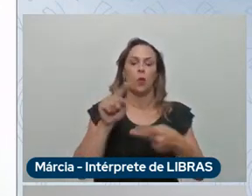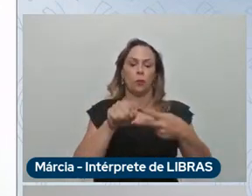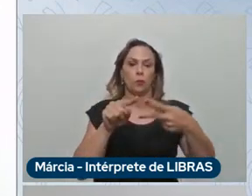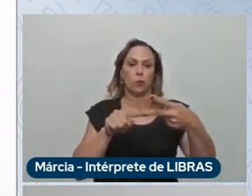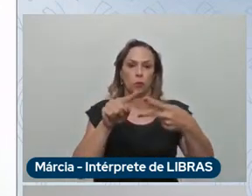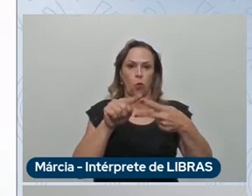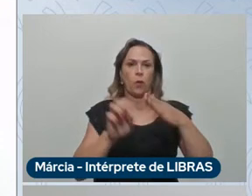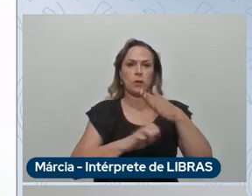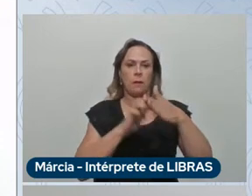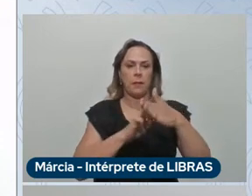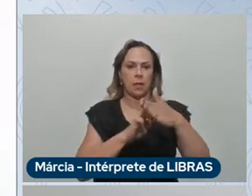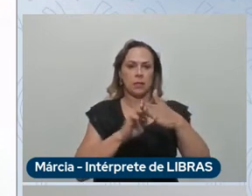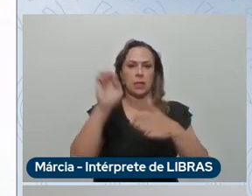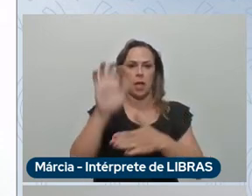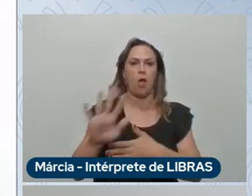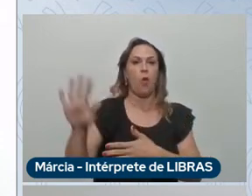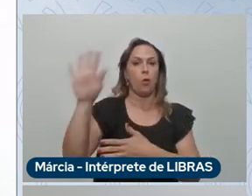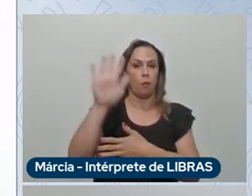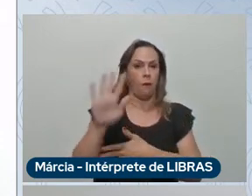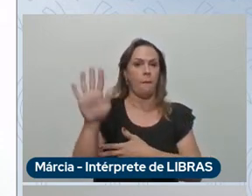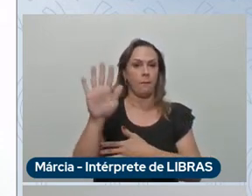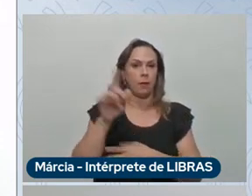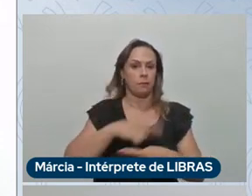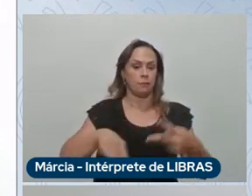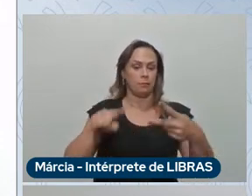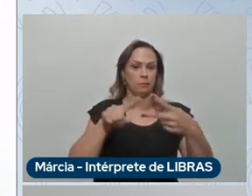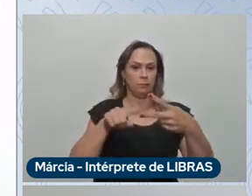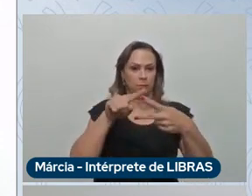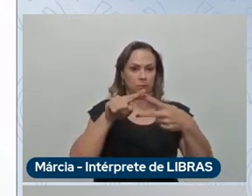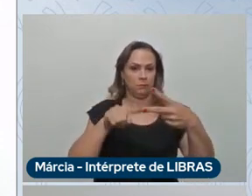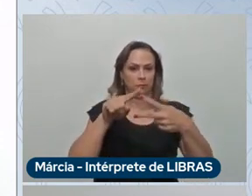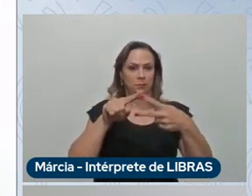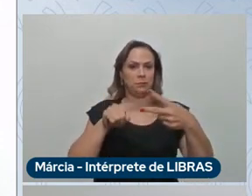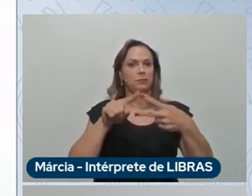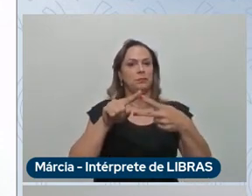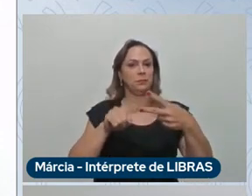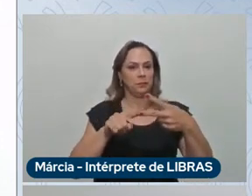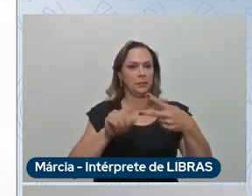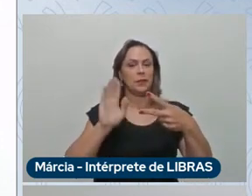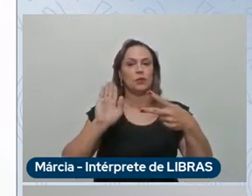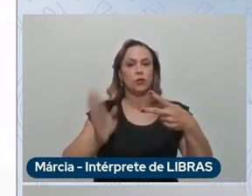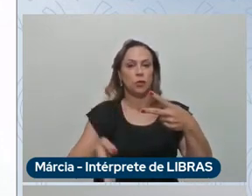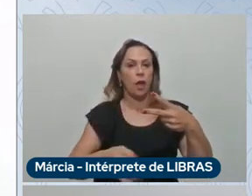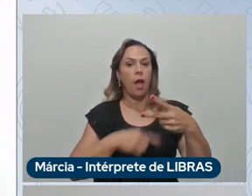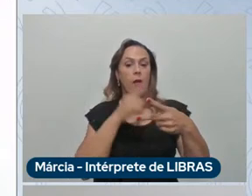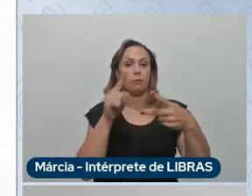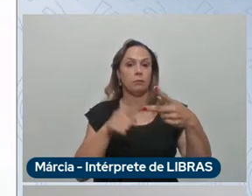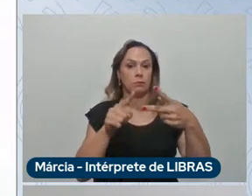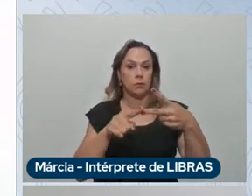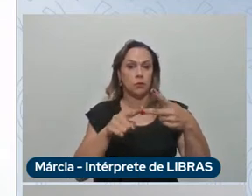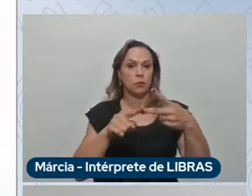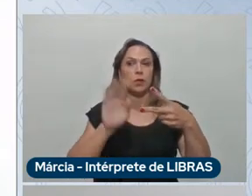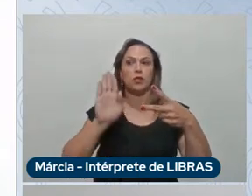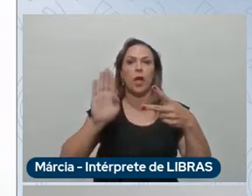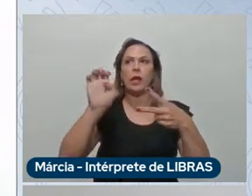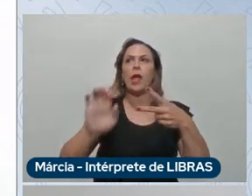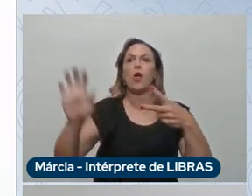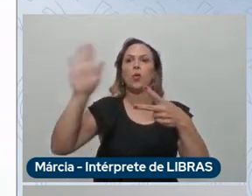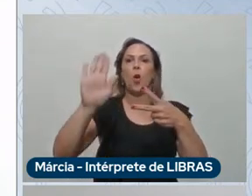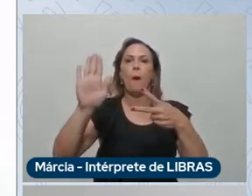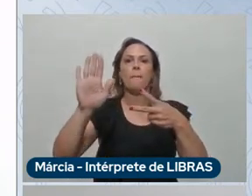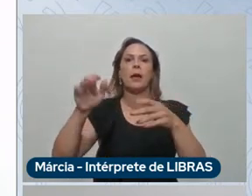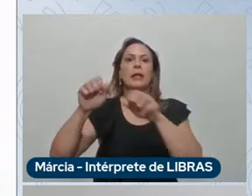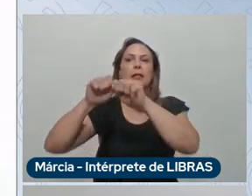uma chama Lisis e outra chama Free to Move Free to Move já se está expandindo também nos Estados Unidos